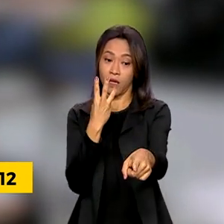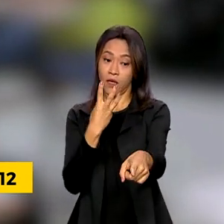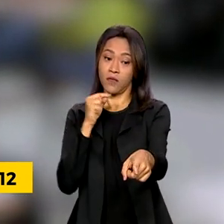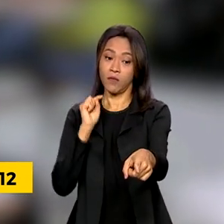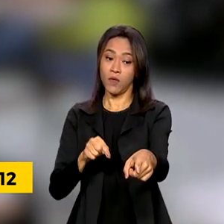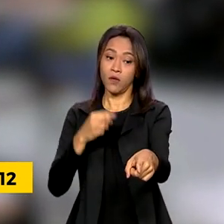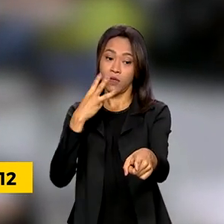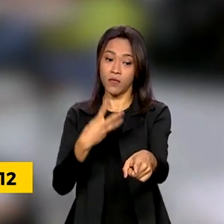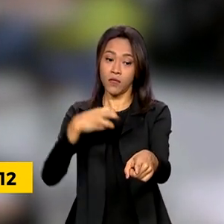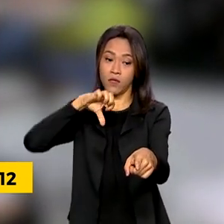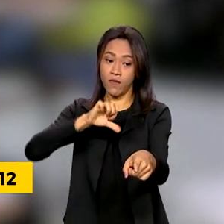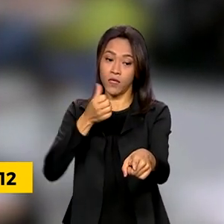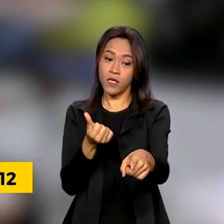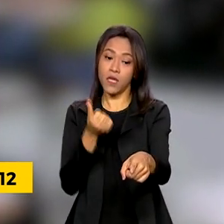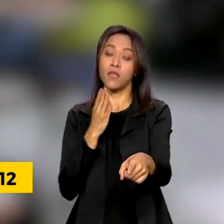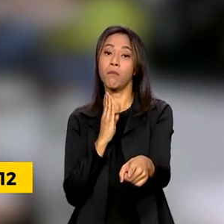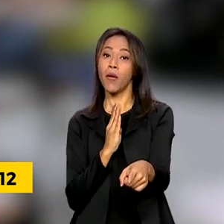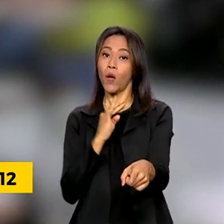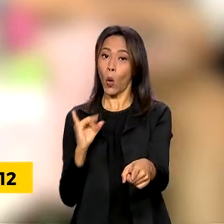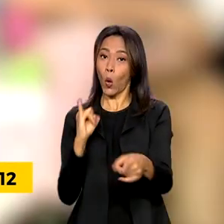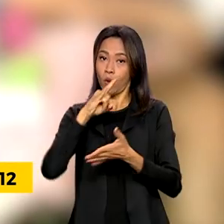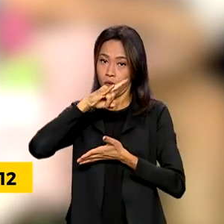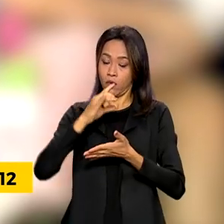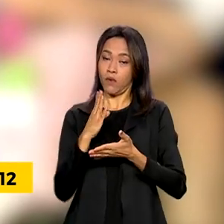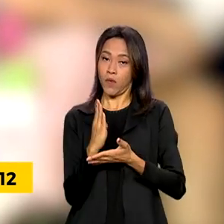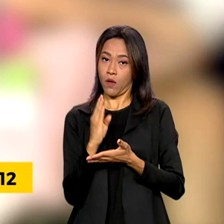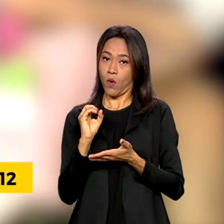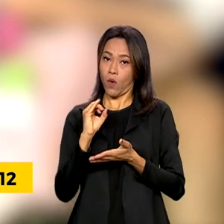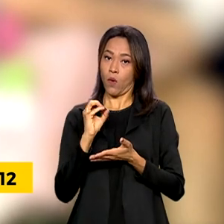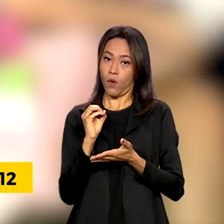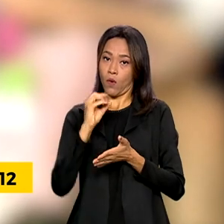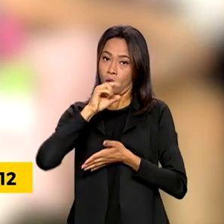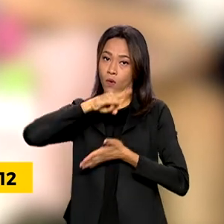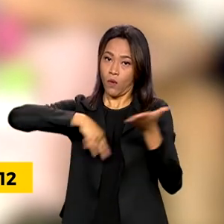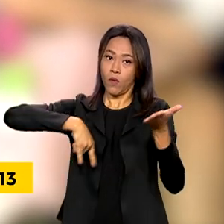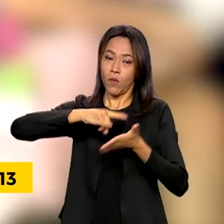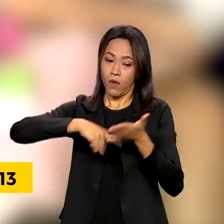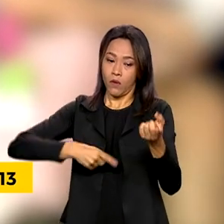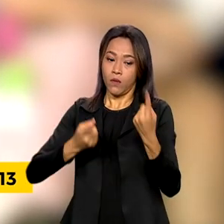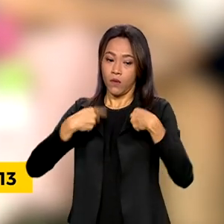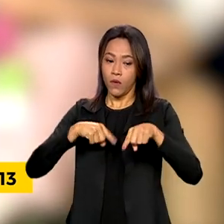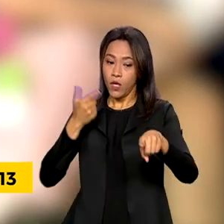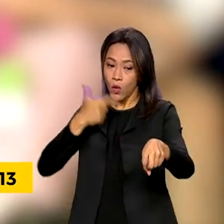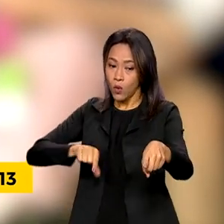boletins de ocorrência e 2.830 casos estão em investigação.